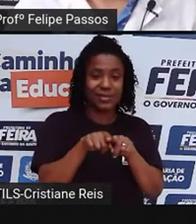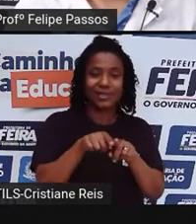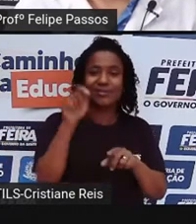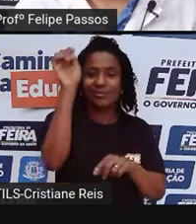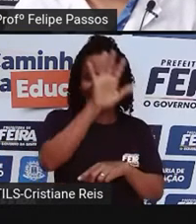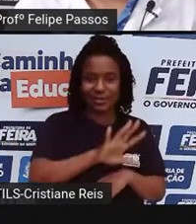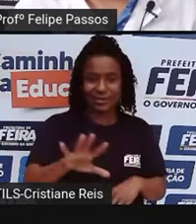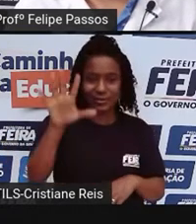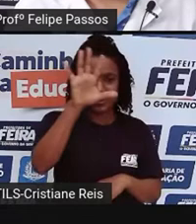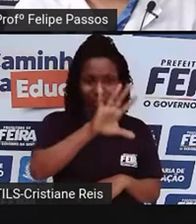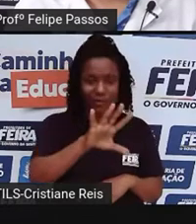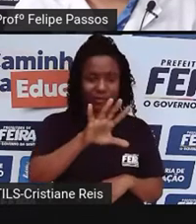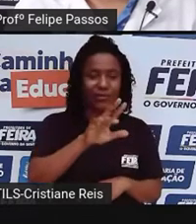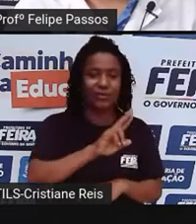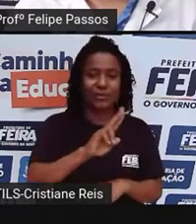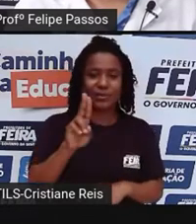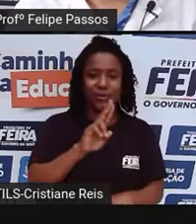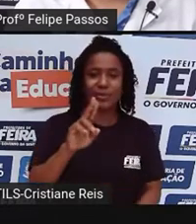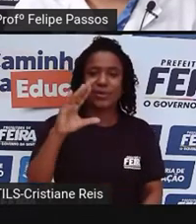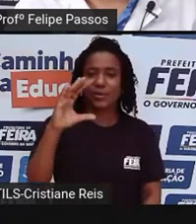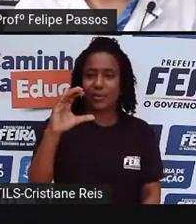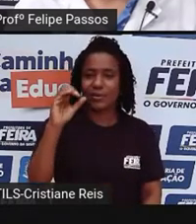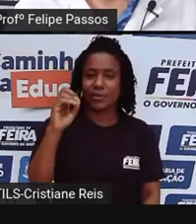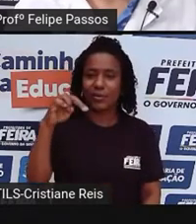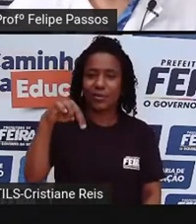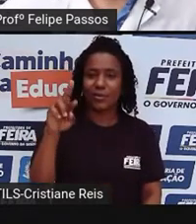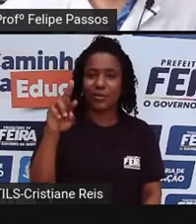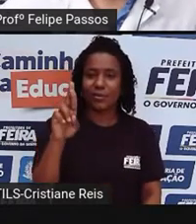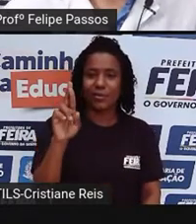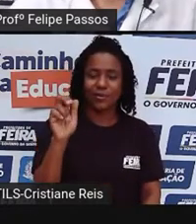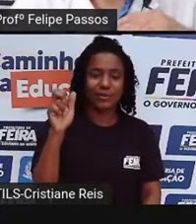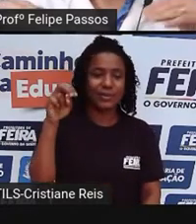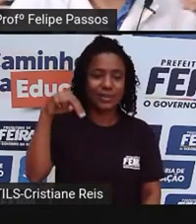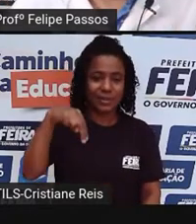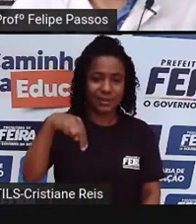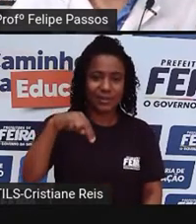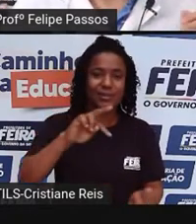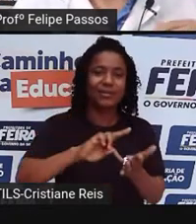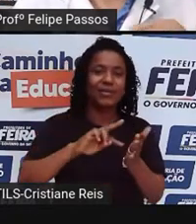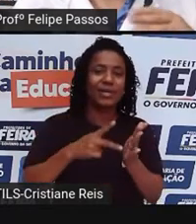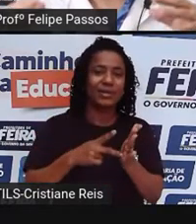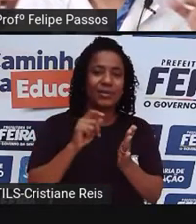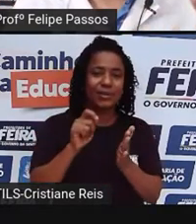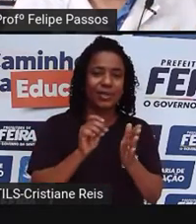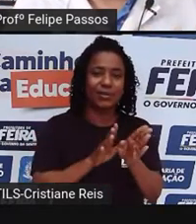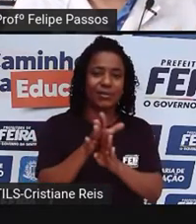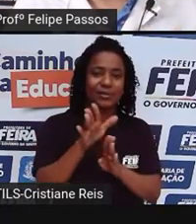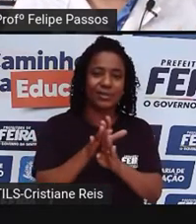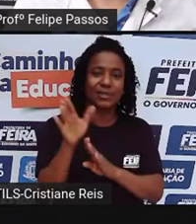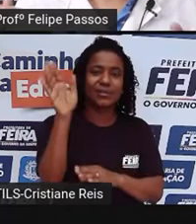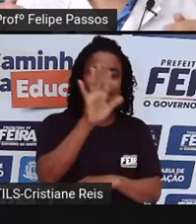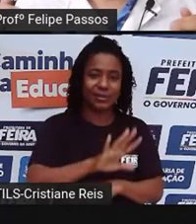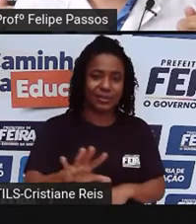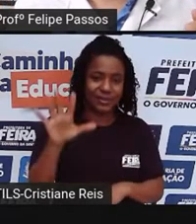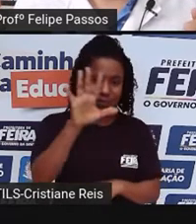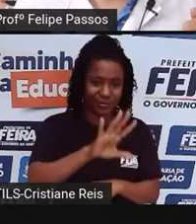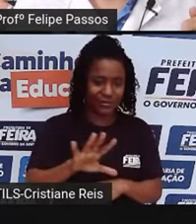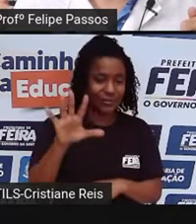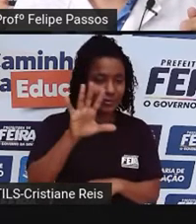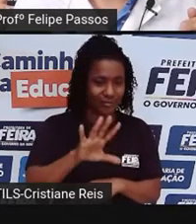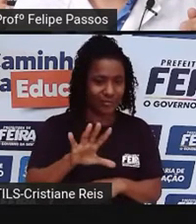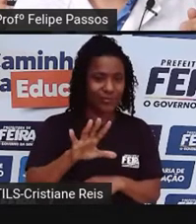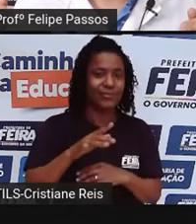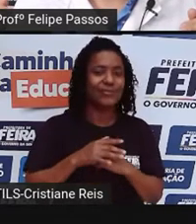CONTRAN é uma sigla para Conselho Nacional de Trânsito. Ele é o órgão máximo legislativo do